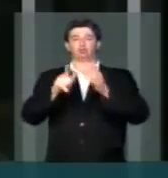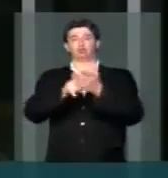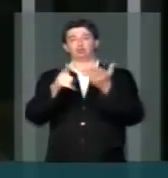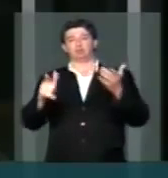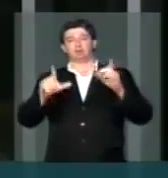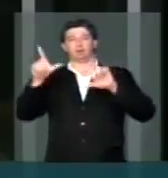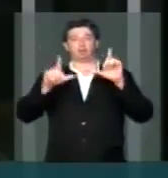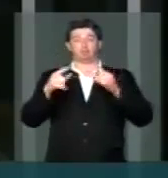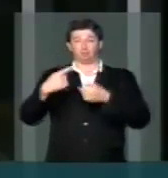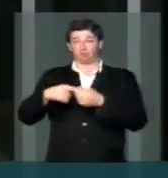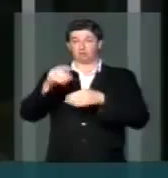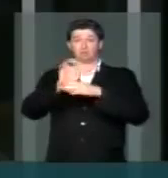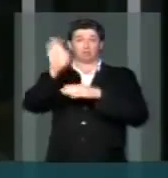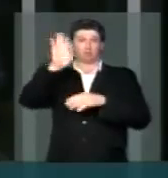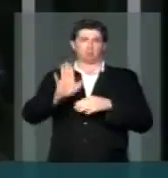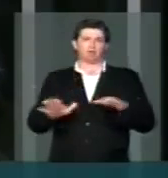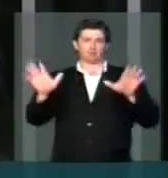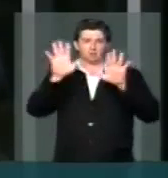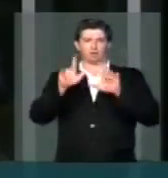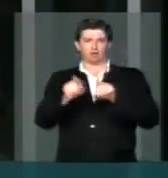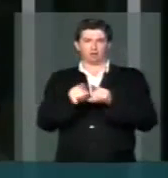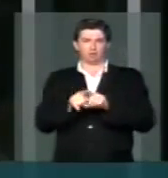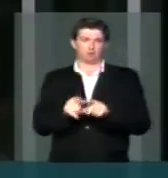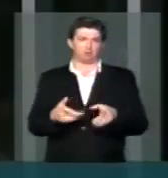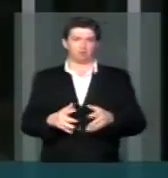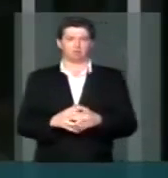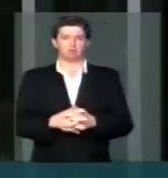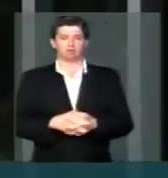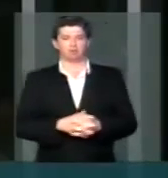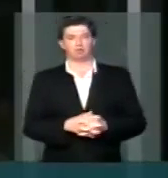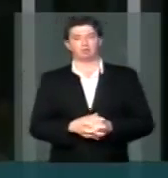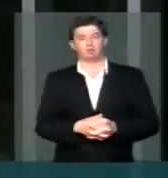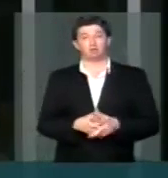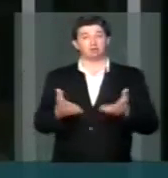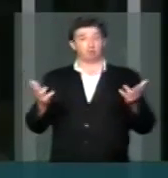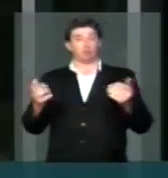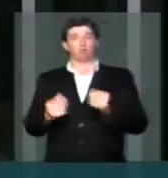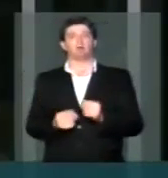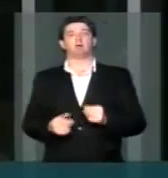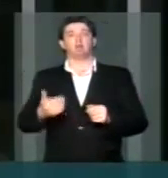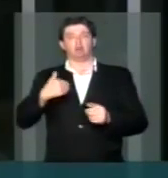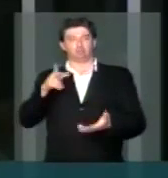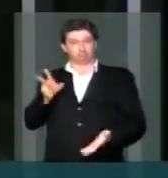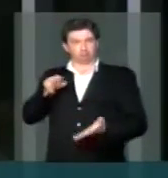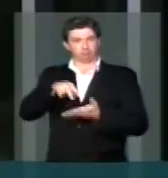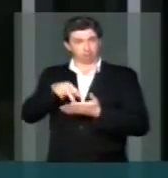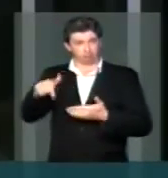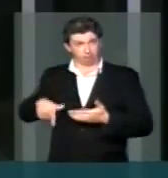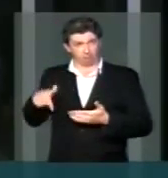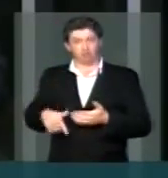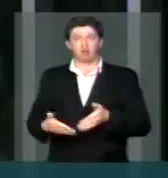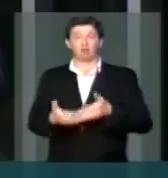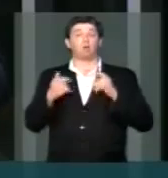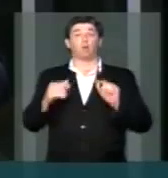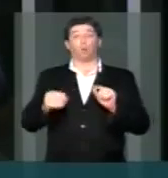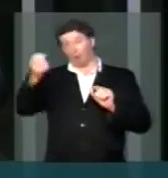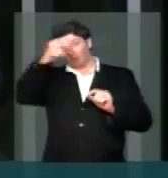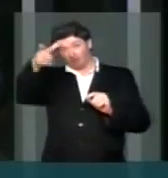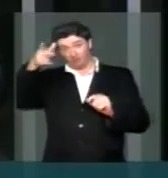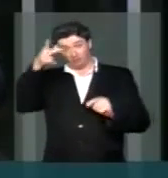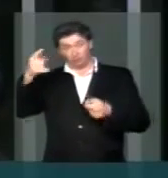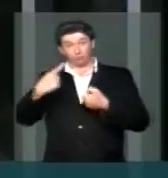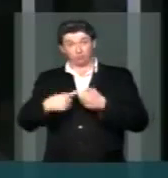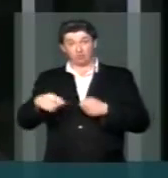jornais municipais, estaduais, e até mesmo na manchete nacional. Então, vem aqui essa tribuna, senhor presidente, pedir que a Prefeitura